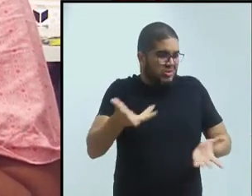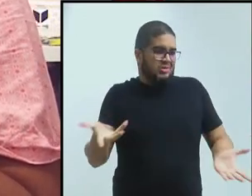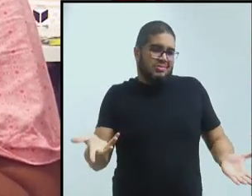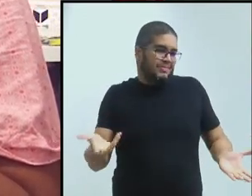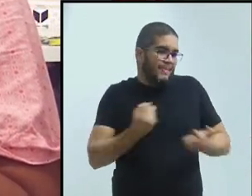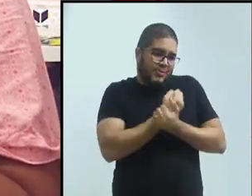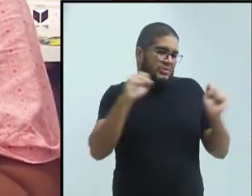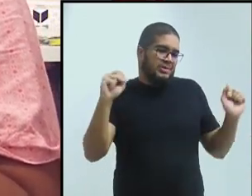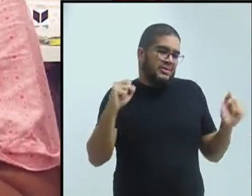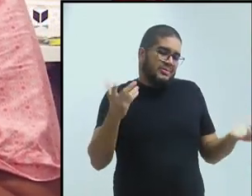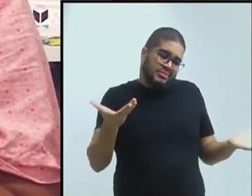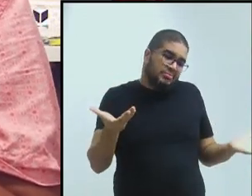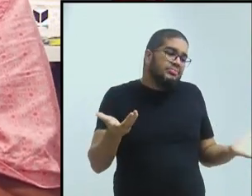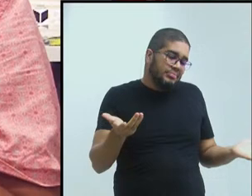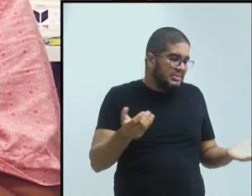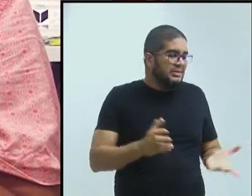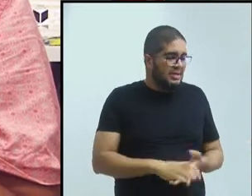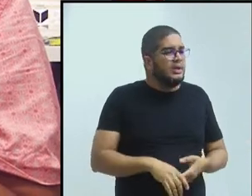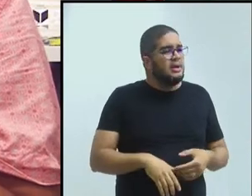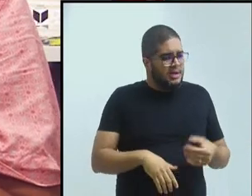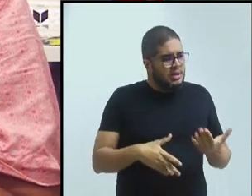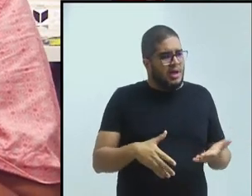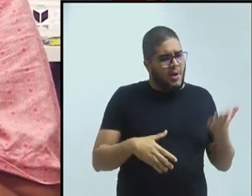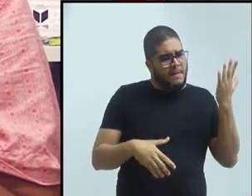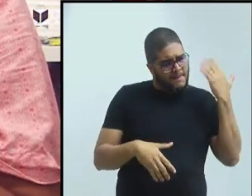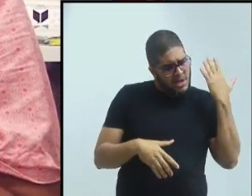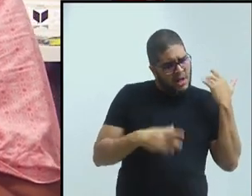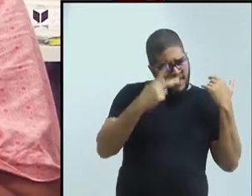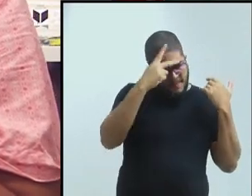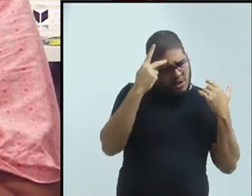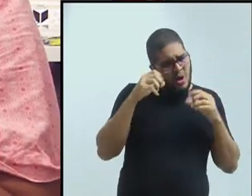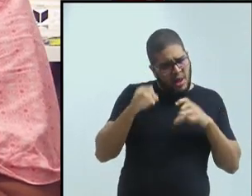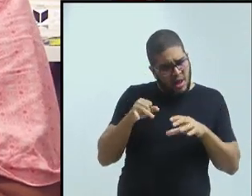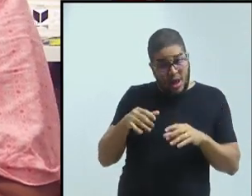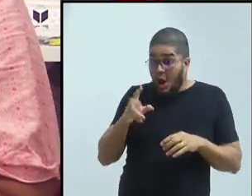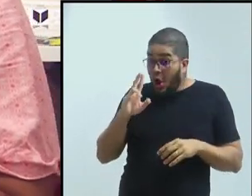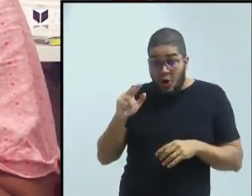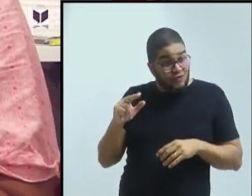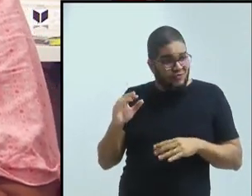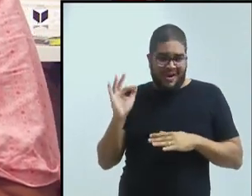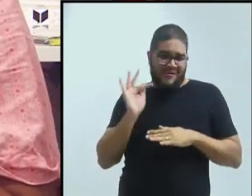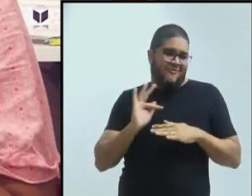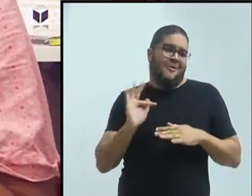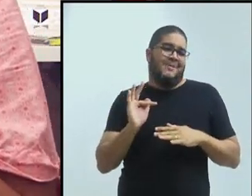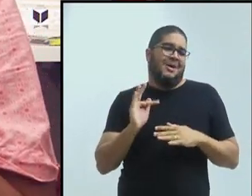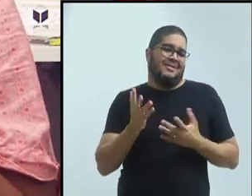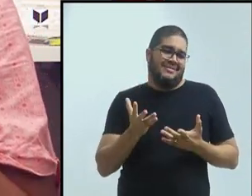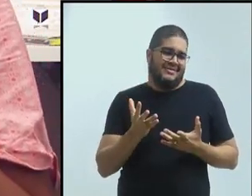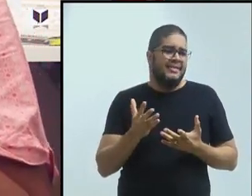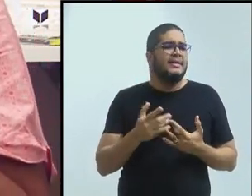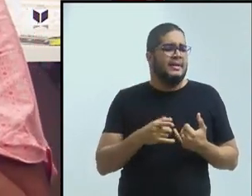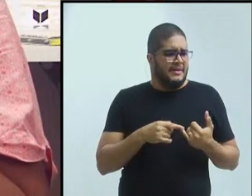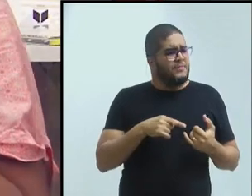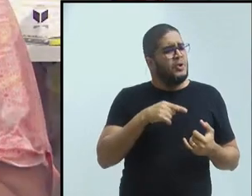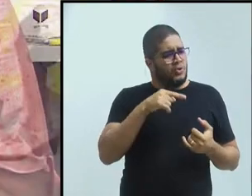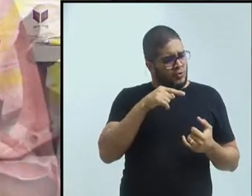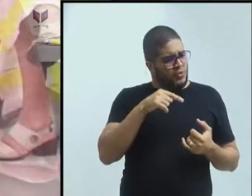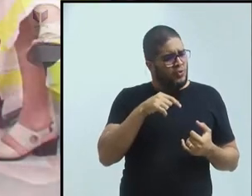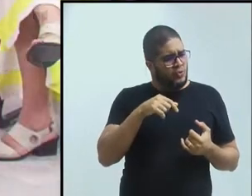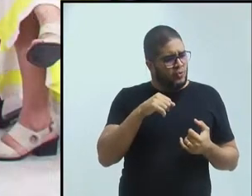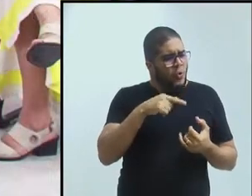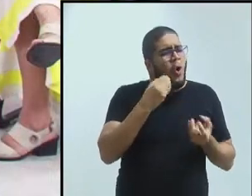angariado para dar aulas é ver que nunca foi formal, foram convites, ela narra muitos convites, alguém,